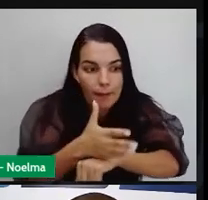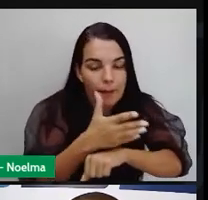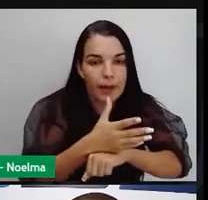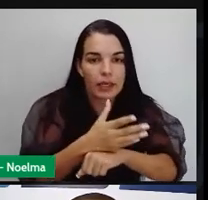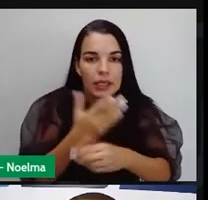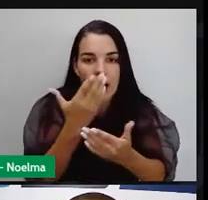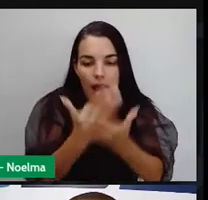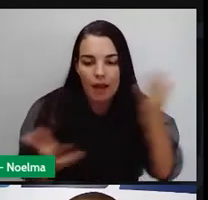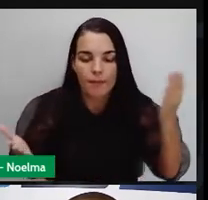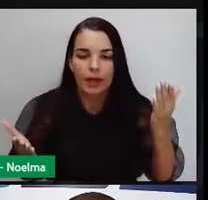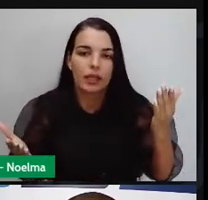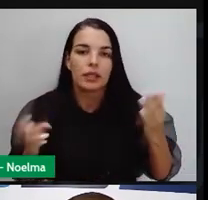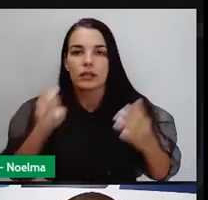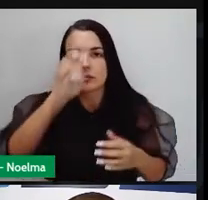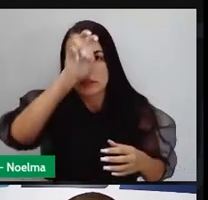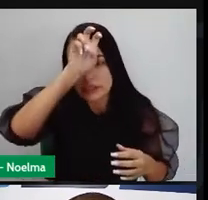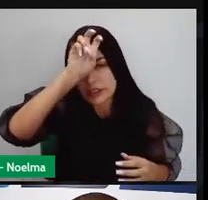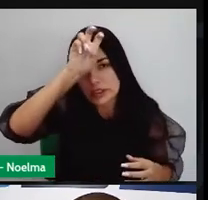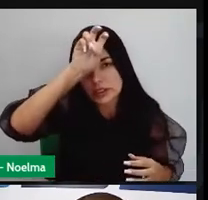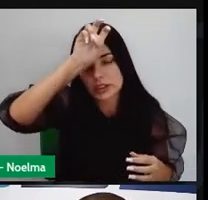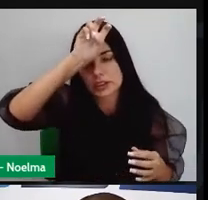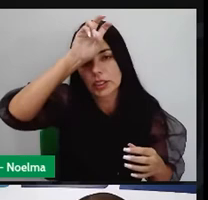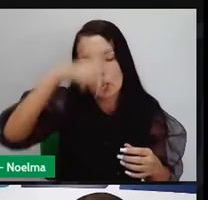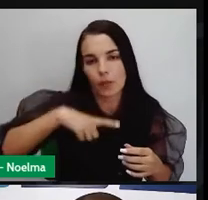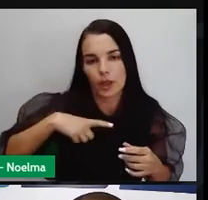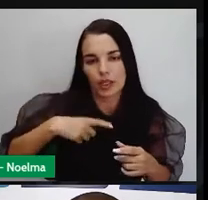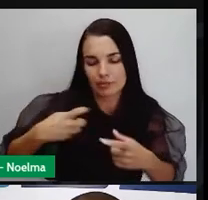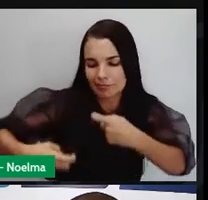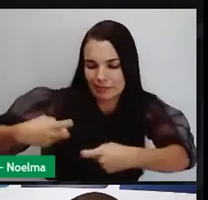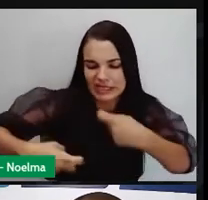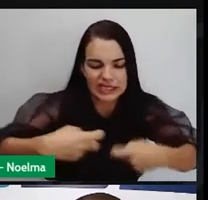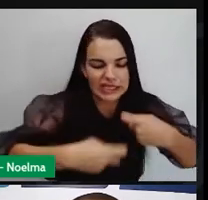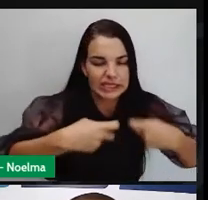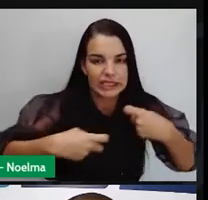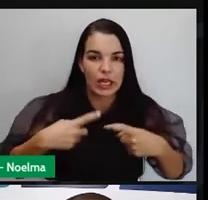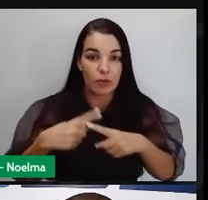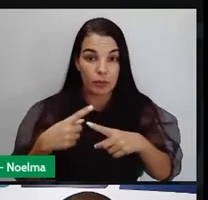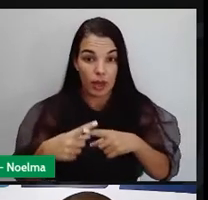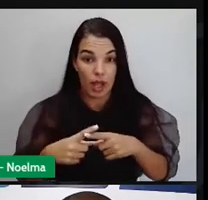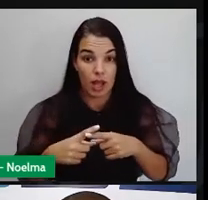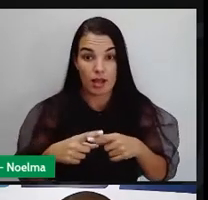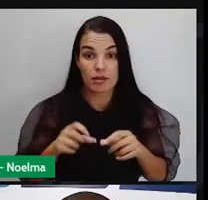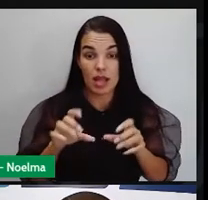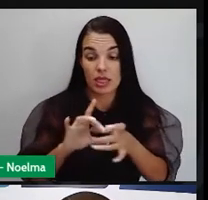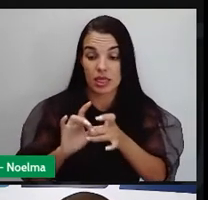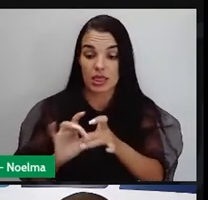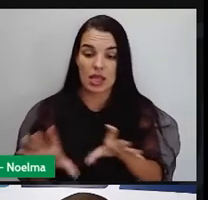existir enquanto uma civilização independente.